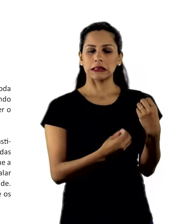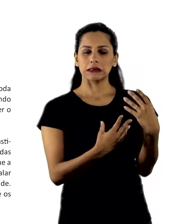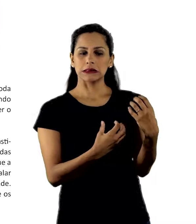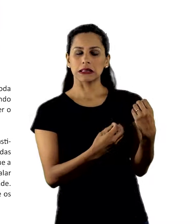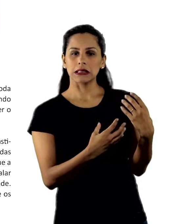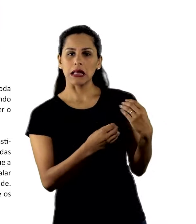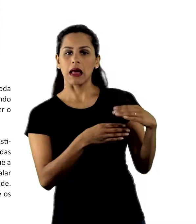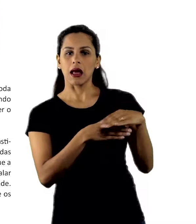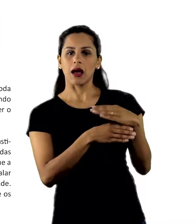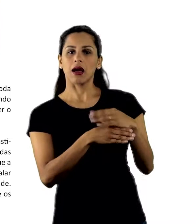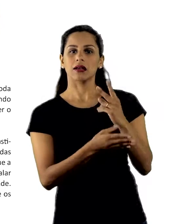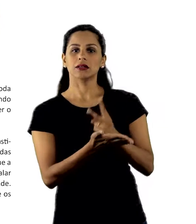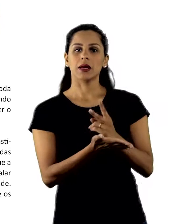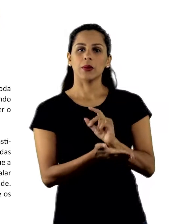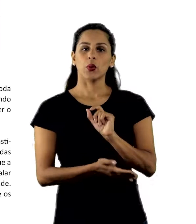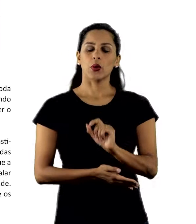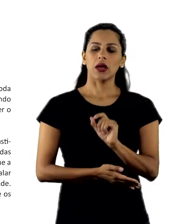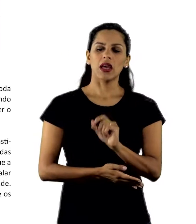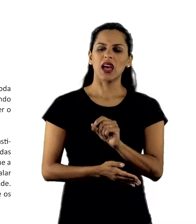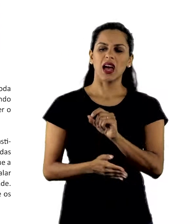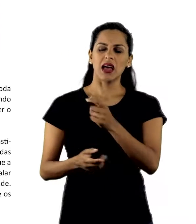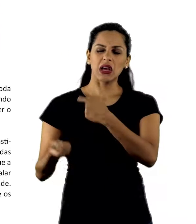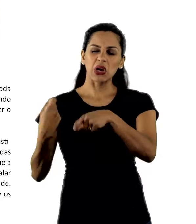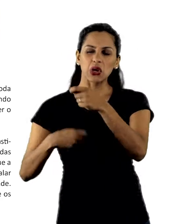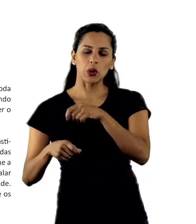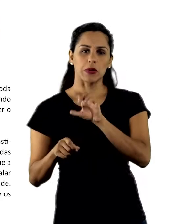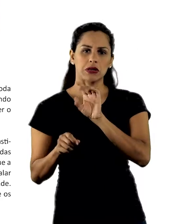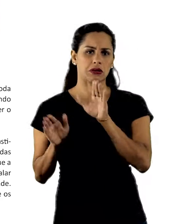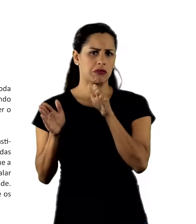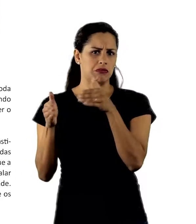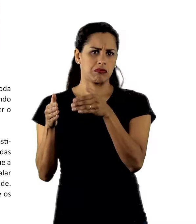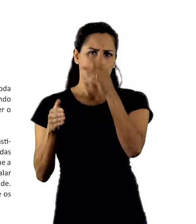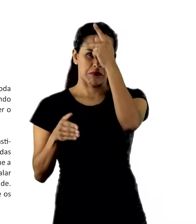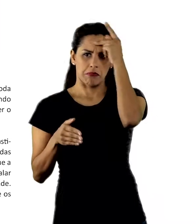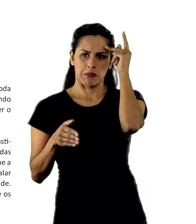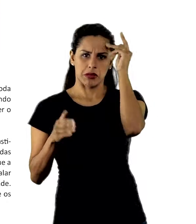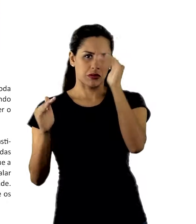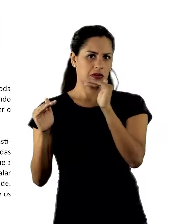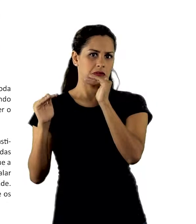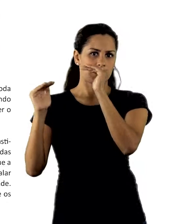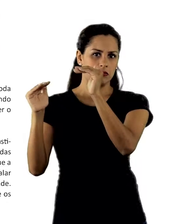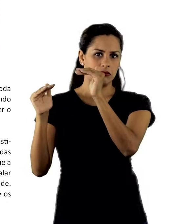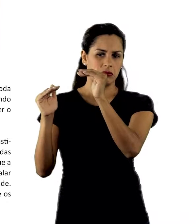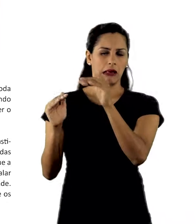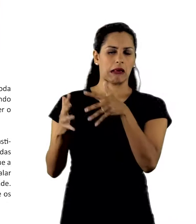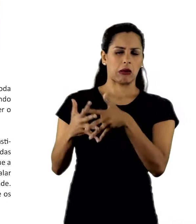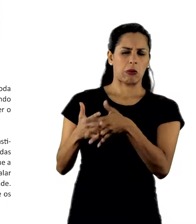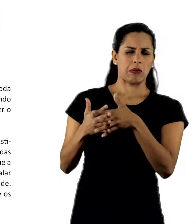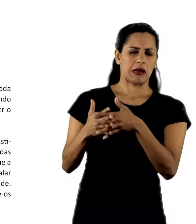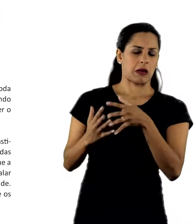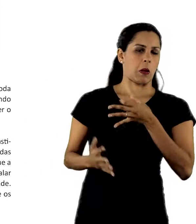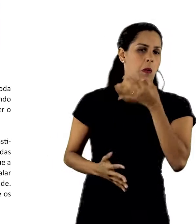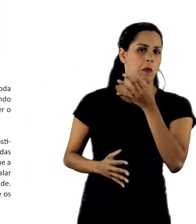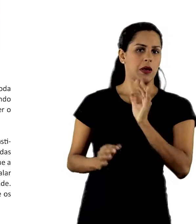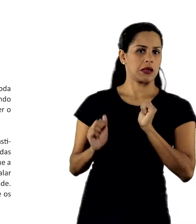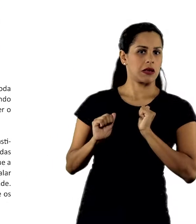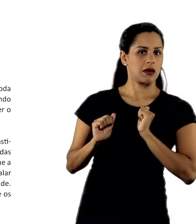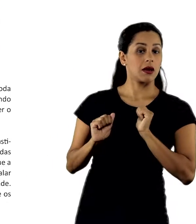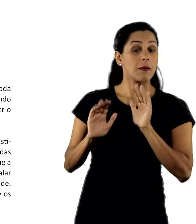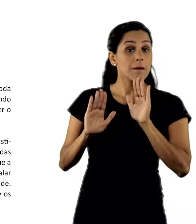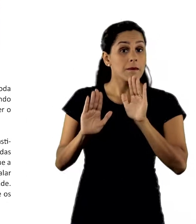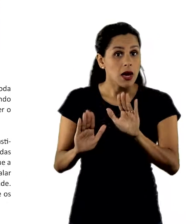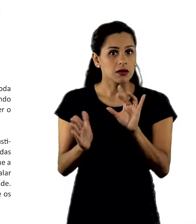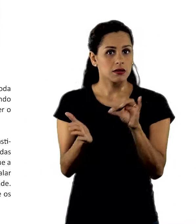educadas e educados a acreditar que economia é coisa de especialista. Algo complicado que não devemos opinar.